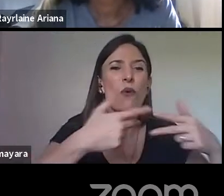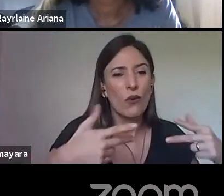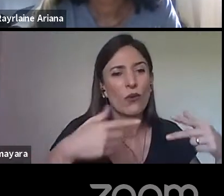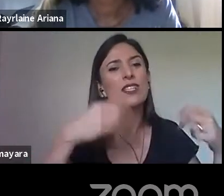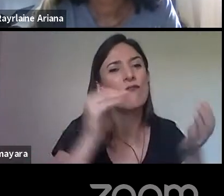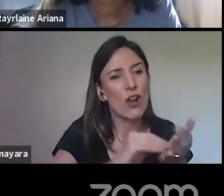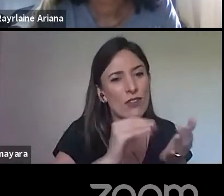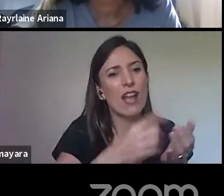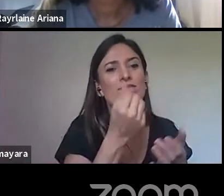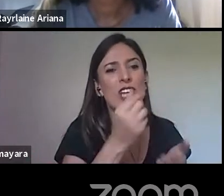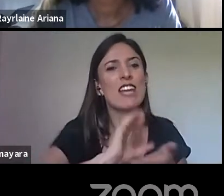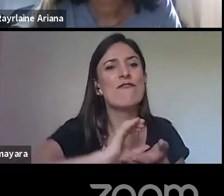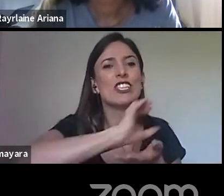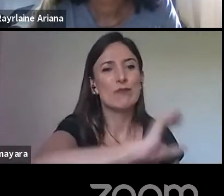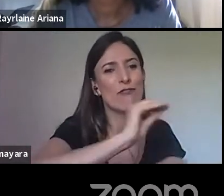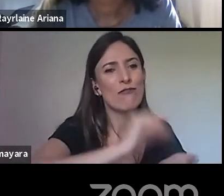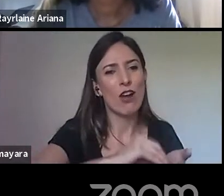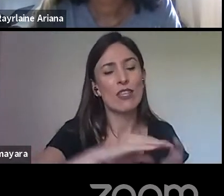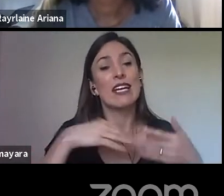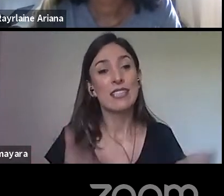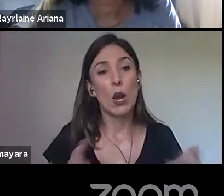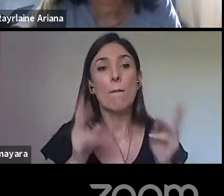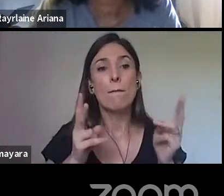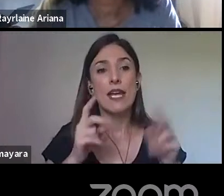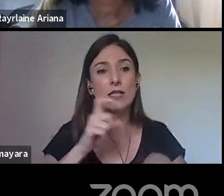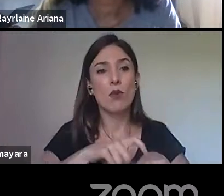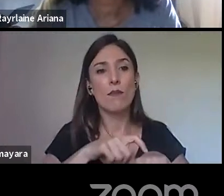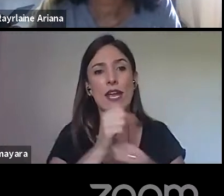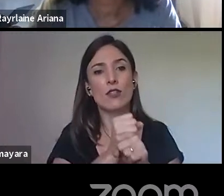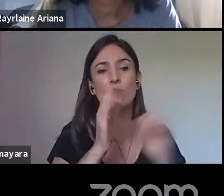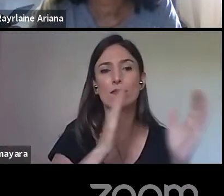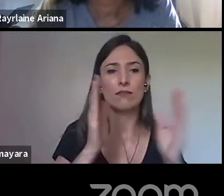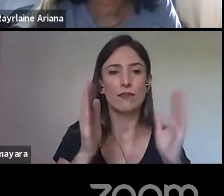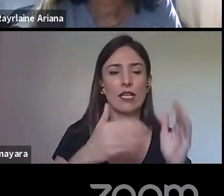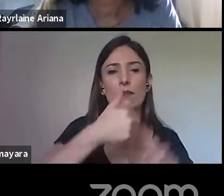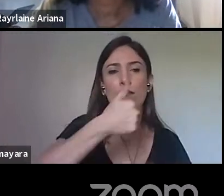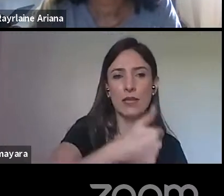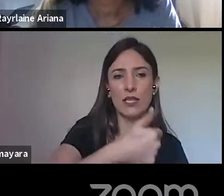momento, inclusive, em 1776, desculpa,